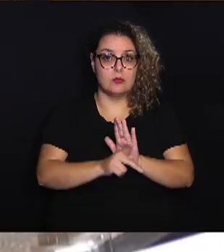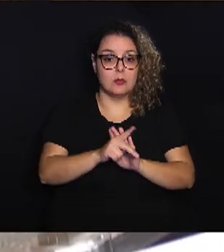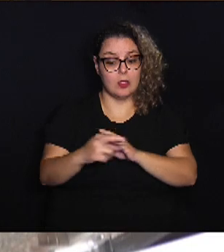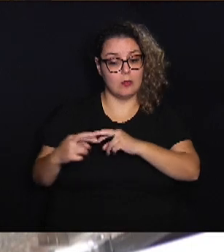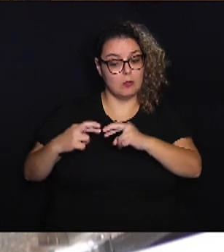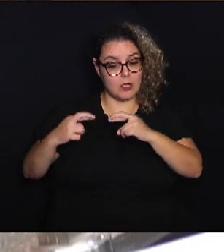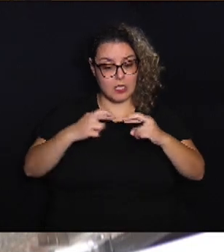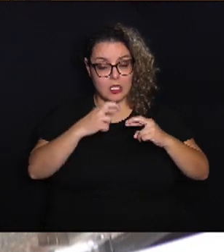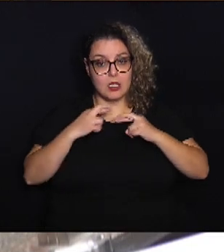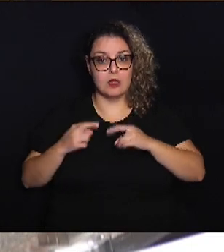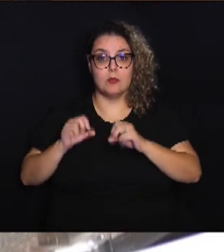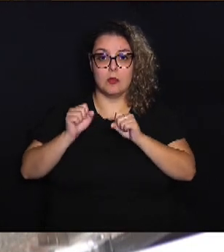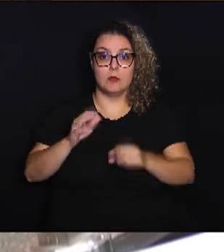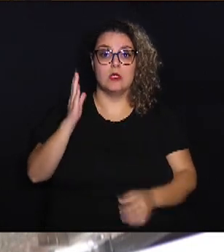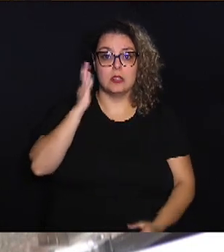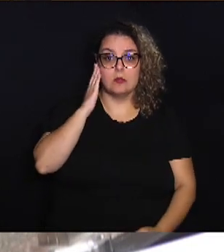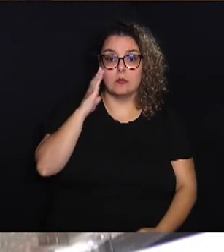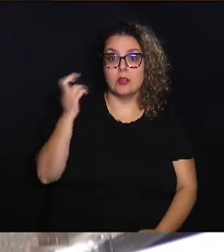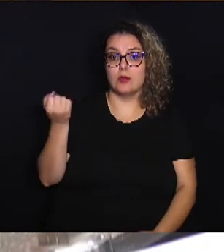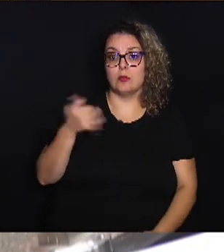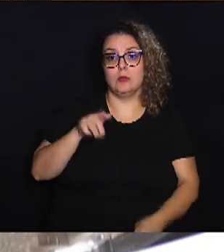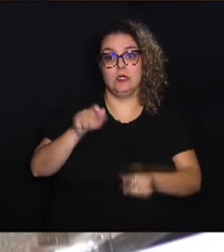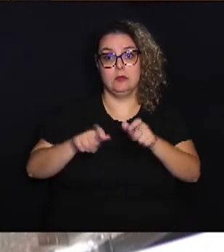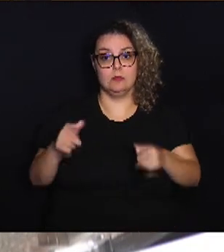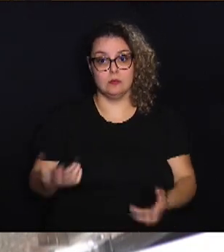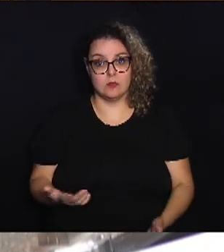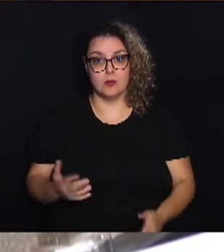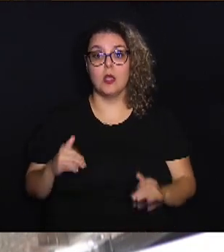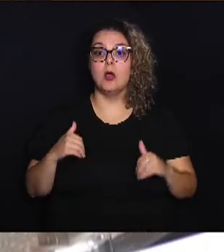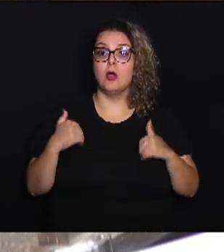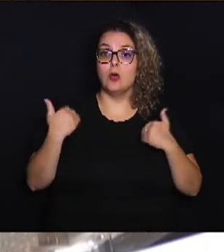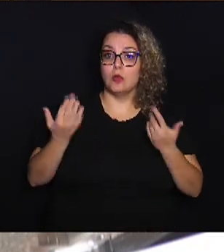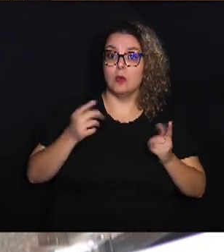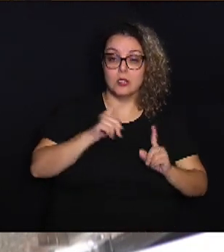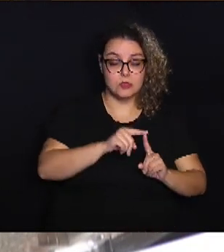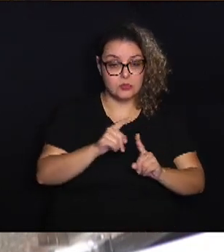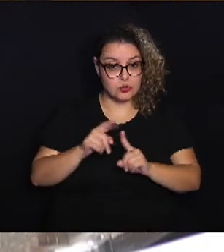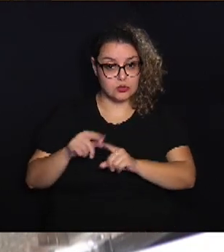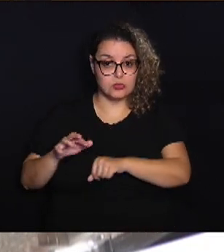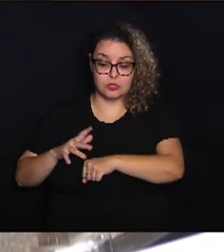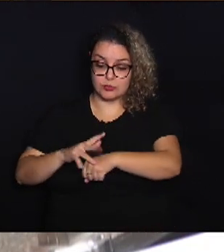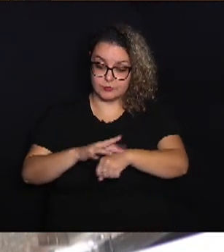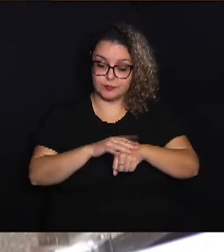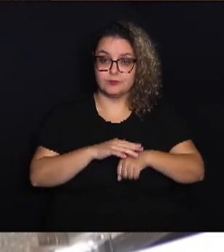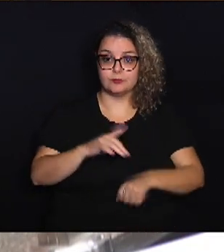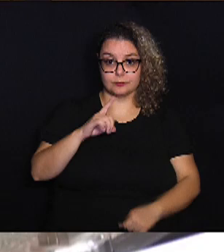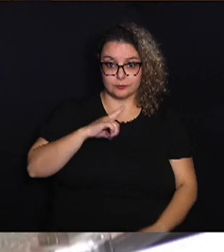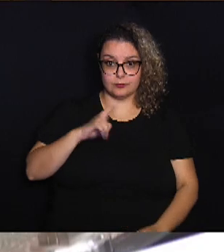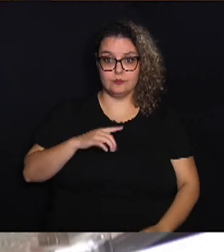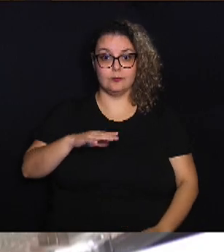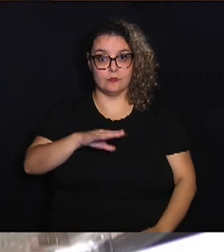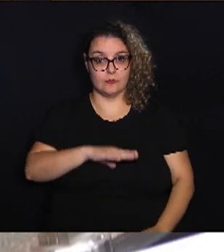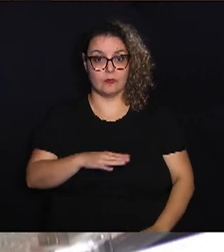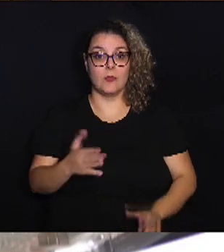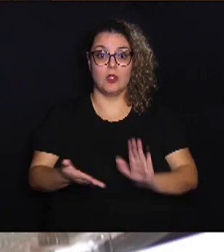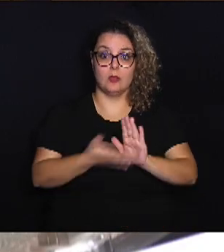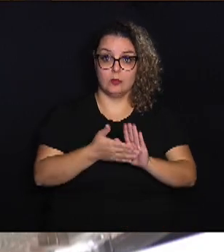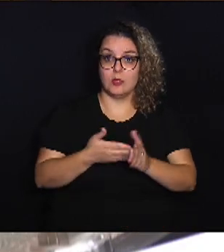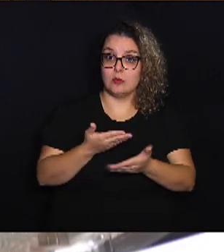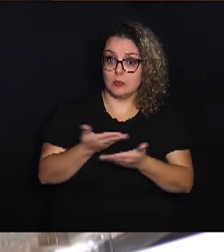para a gente poder saber quantas pessoas são, quais são os tipos das doenças que nós temos na cidade e propor a elas